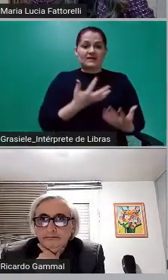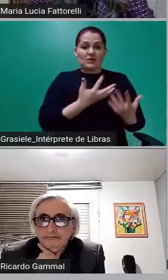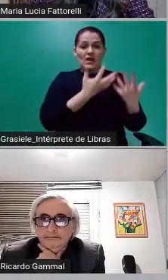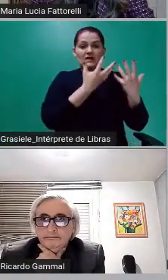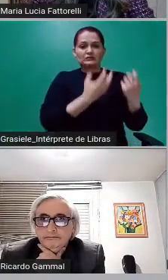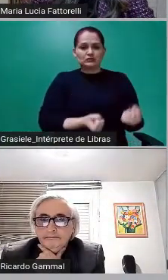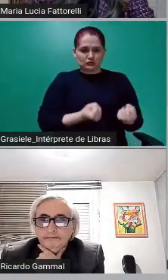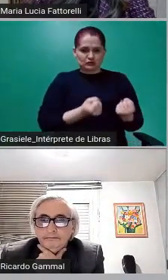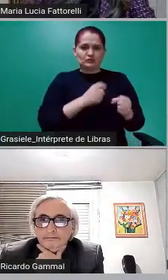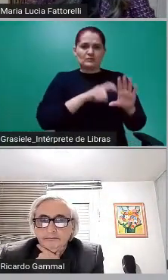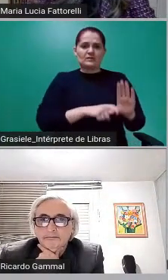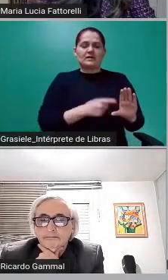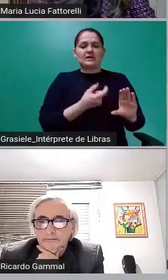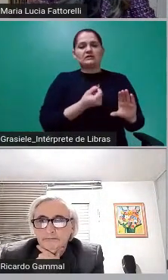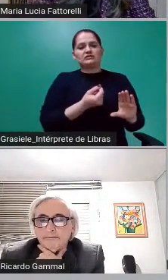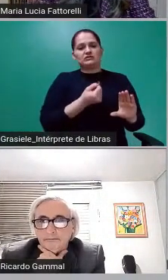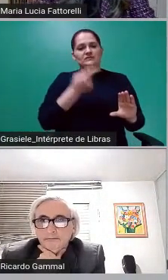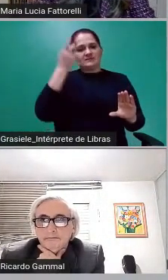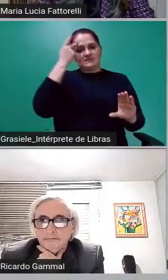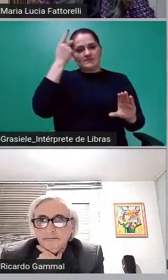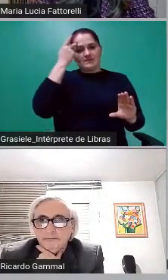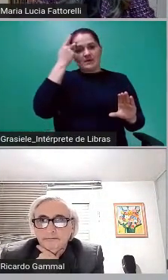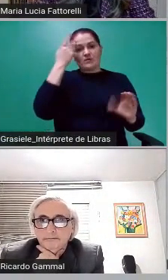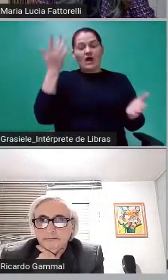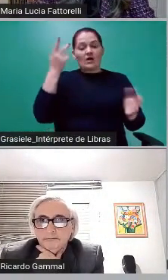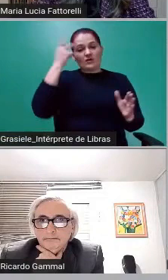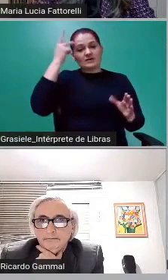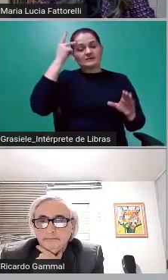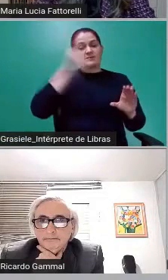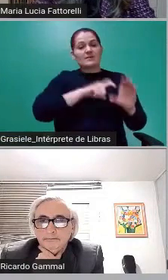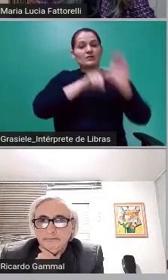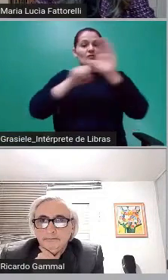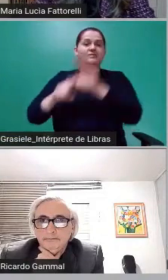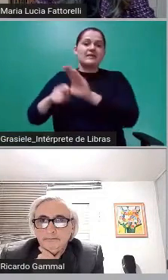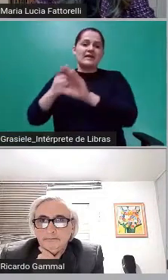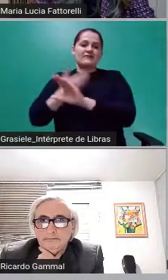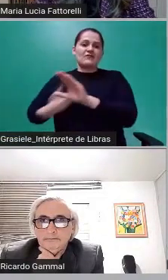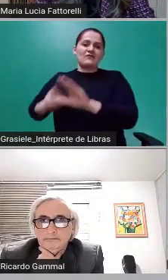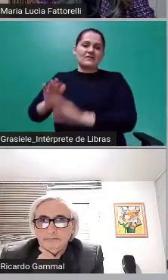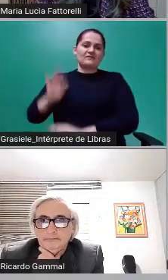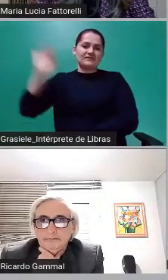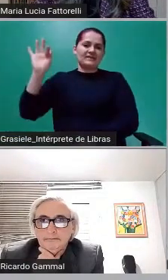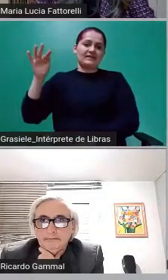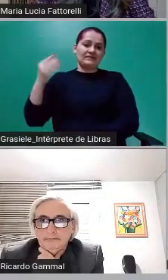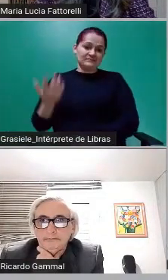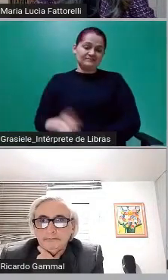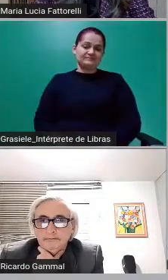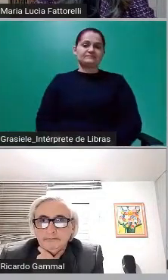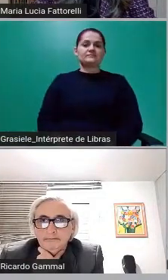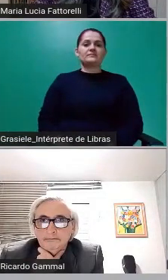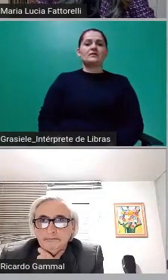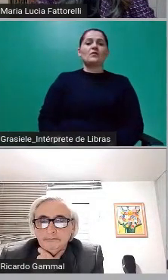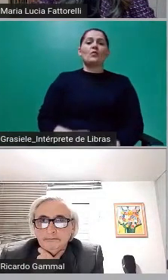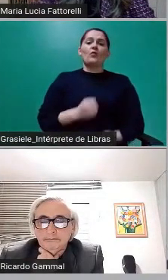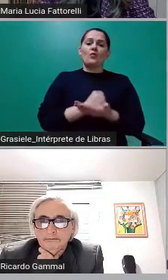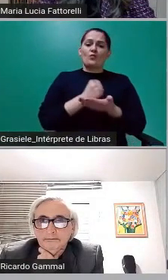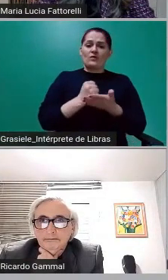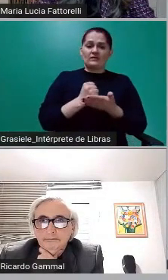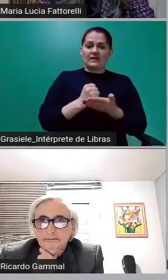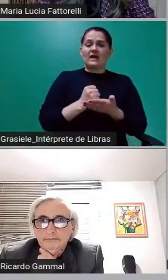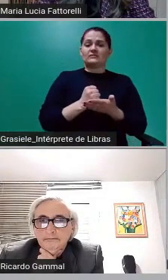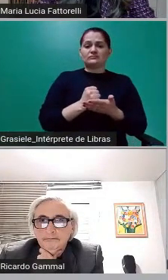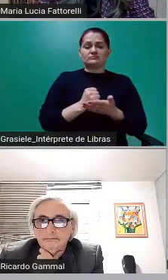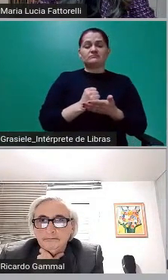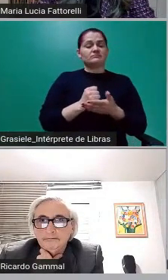para a União. E o contrato que foi feito é um contrato muito ruim para São Paulo. Ele foi